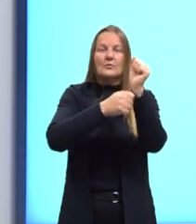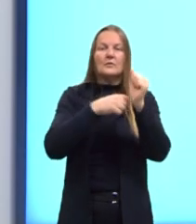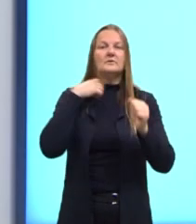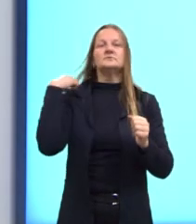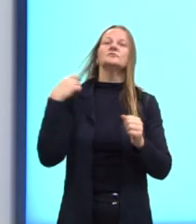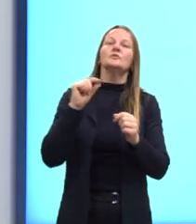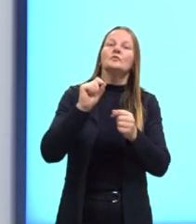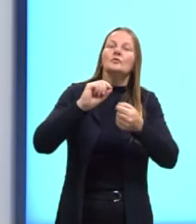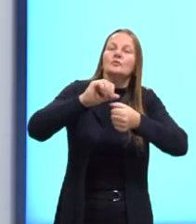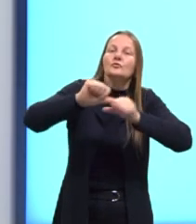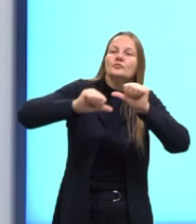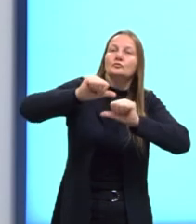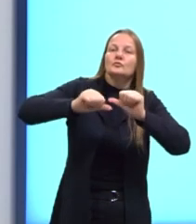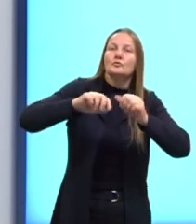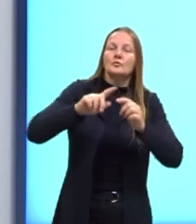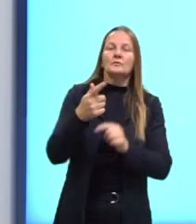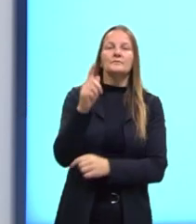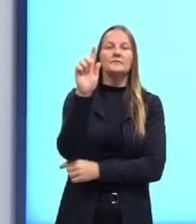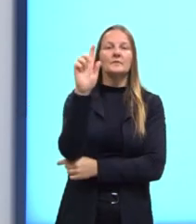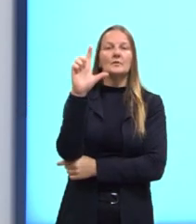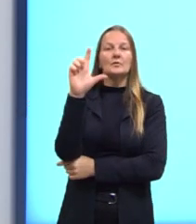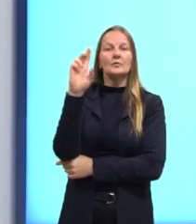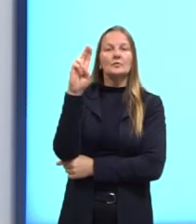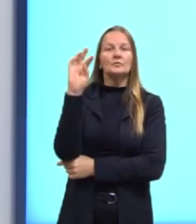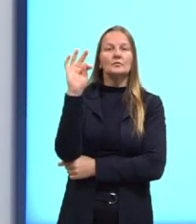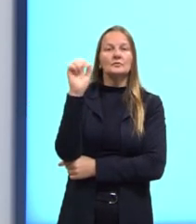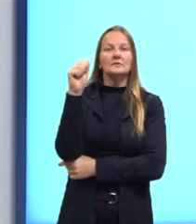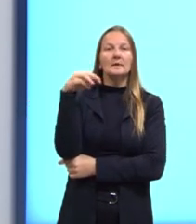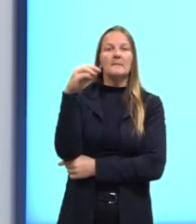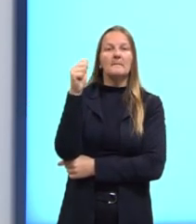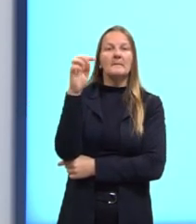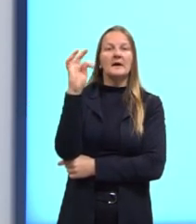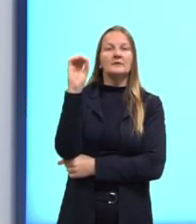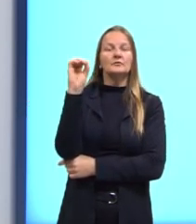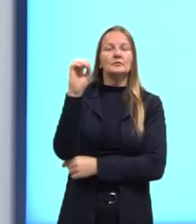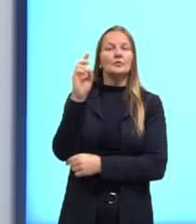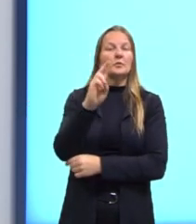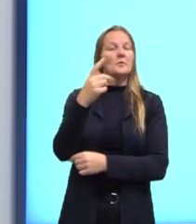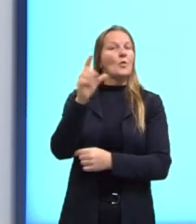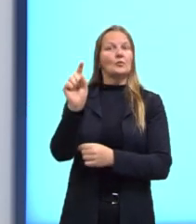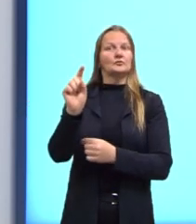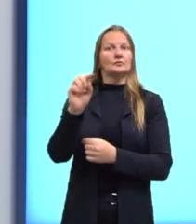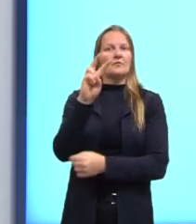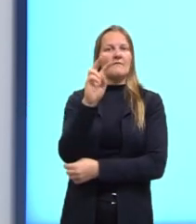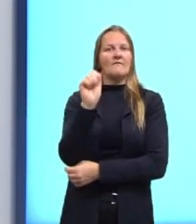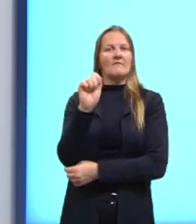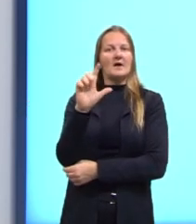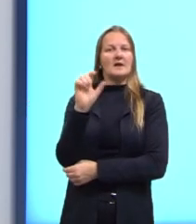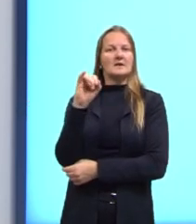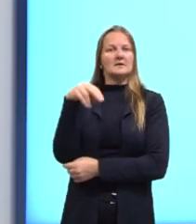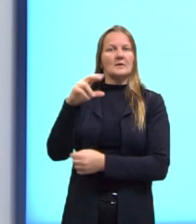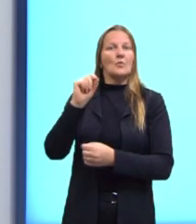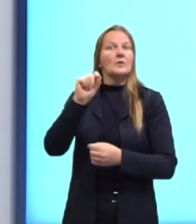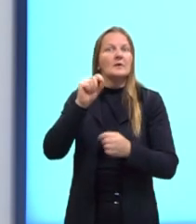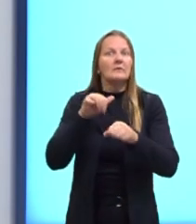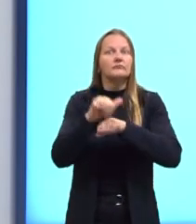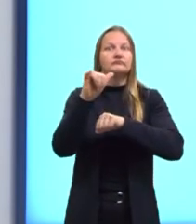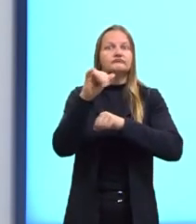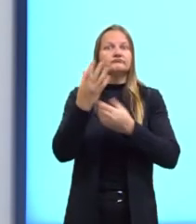invés de ser traduzido em glutamato, vai ser traduzido em valina. aí, agora, o que acontece?